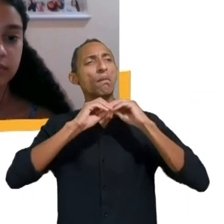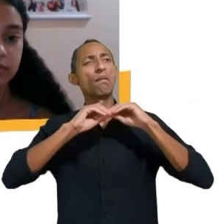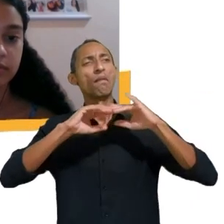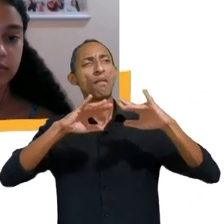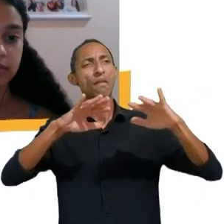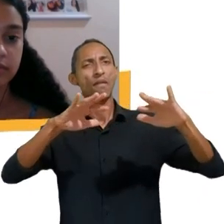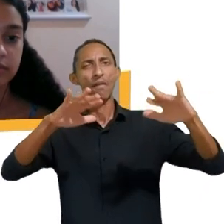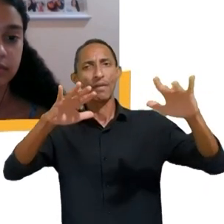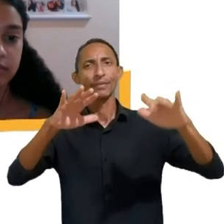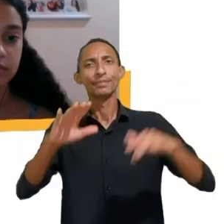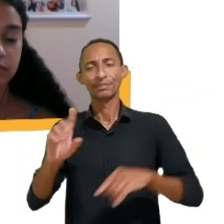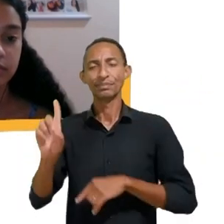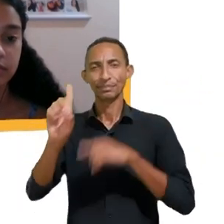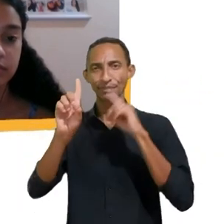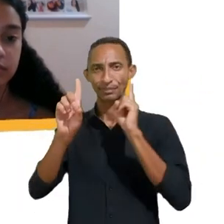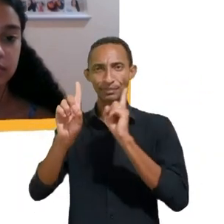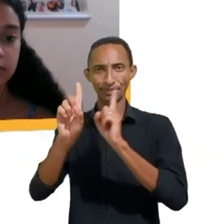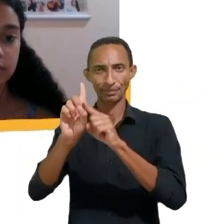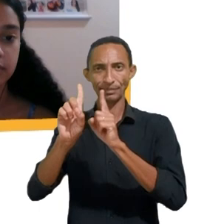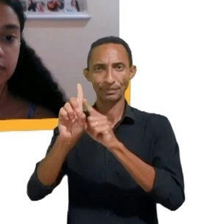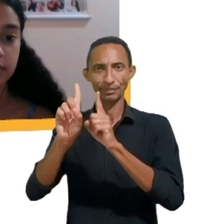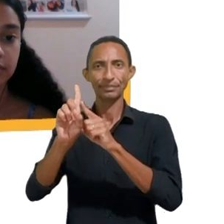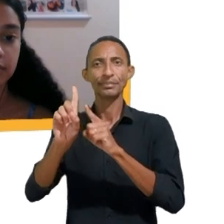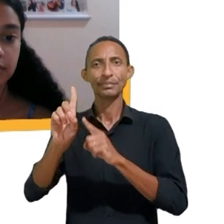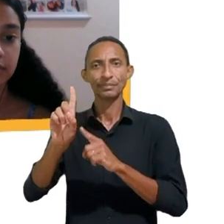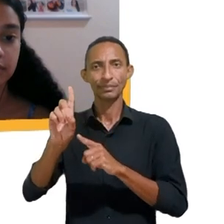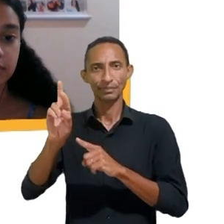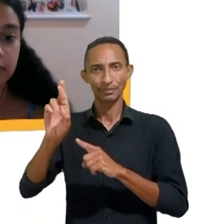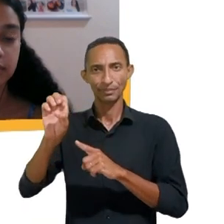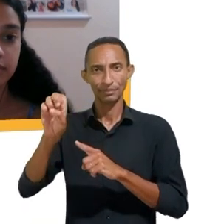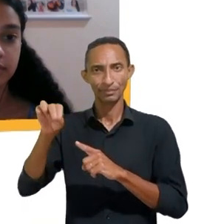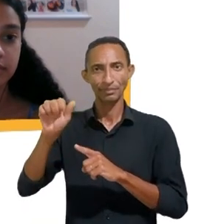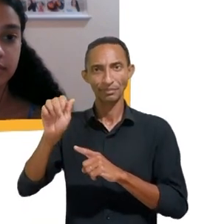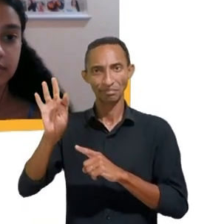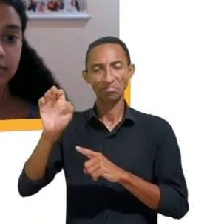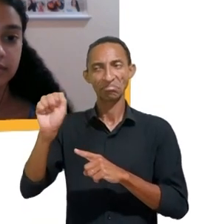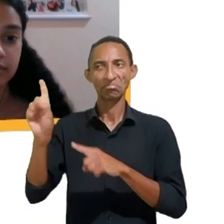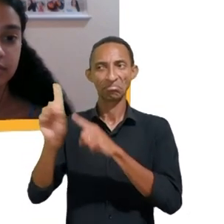a nossa roda aqui falando sobre isso obrigada Renata